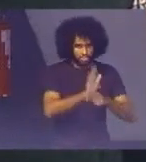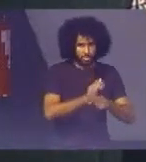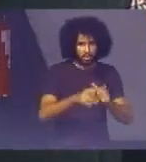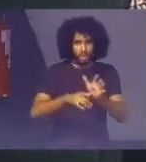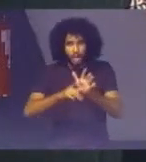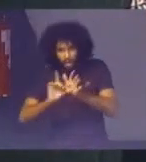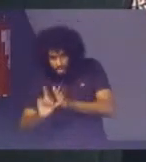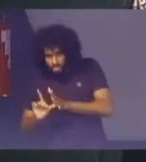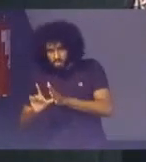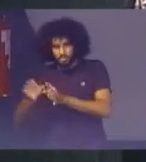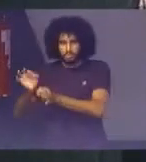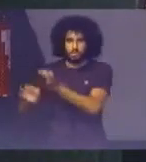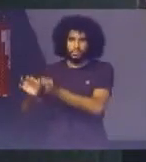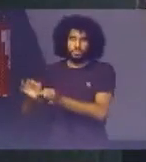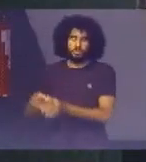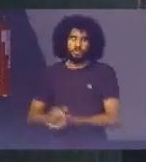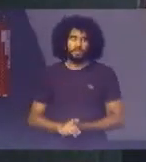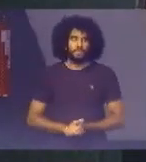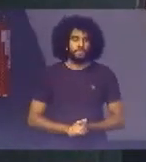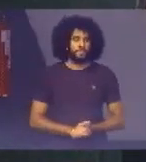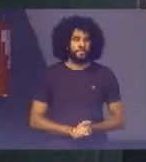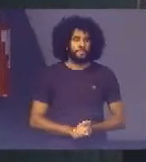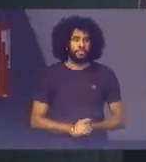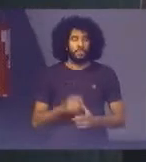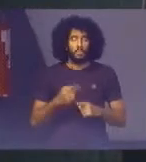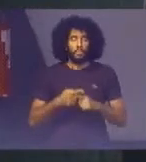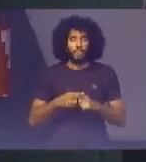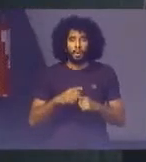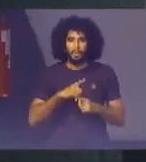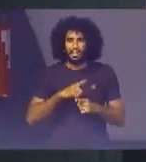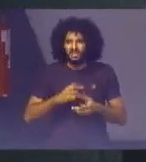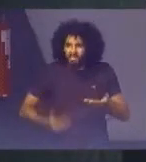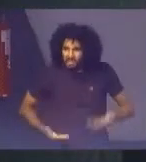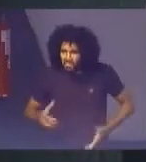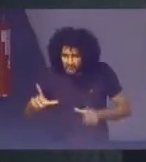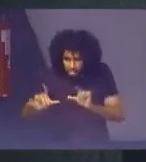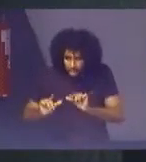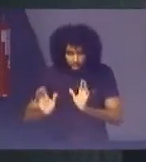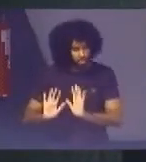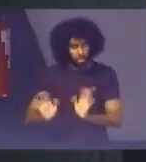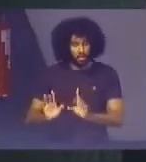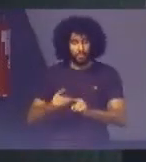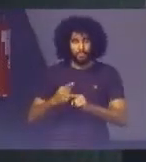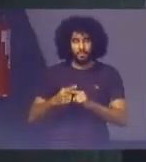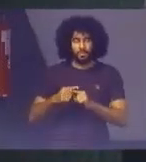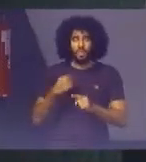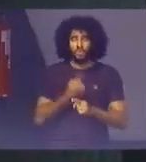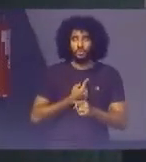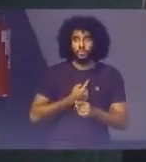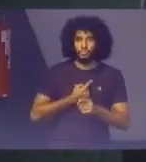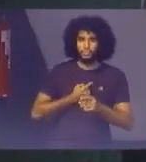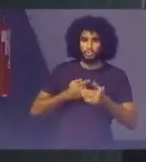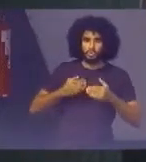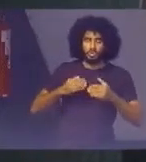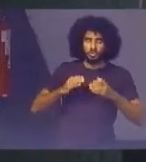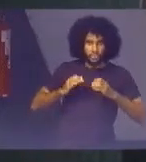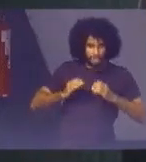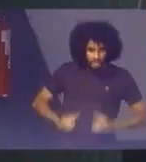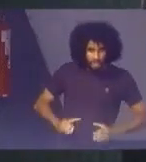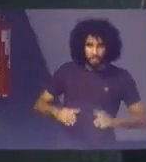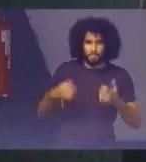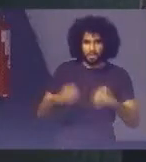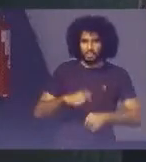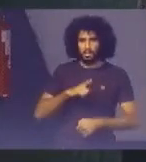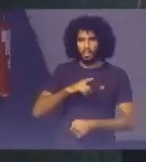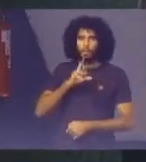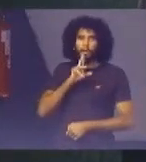judiciário Por que? Para reduzir serviço? Não Porque o nosso cidadão Está esperando uma resposta